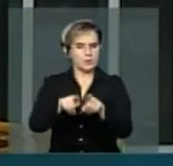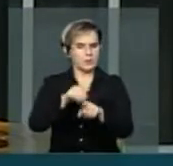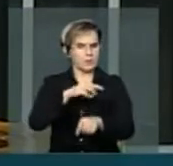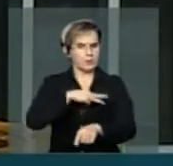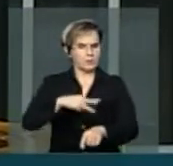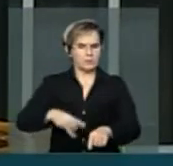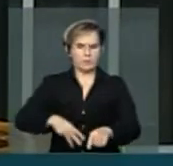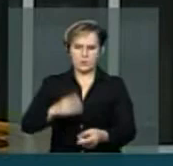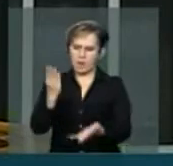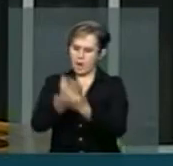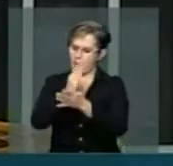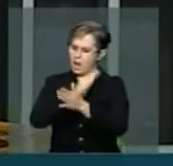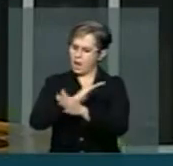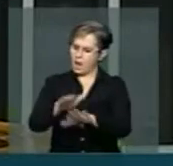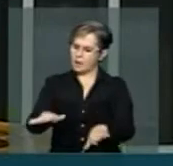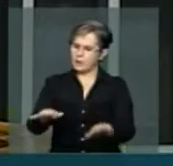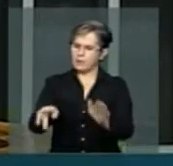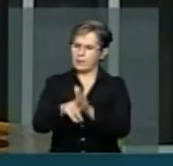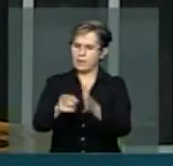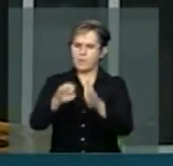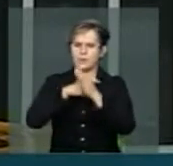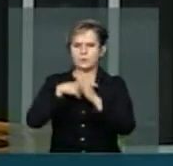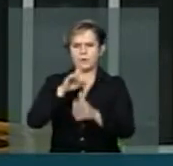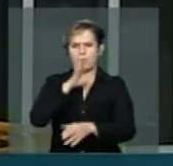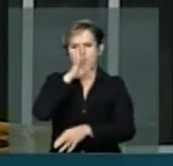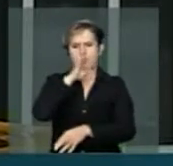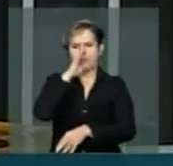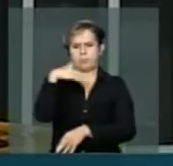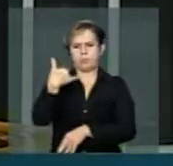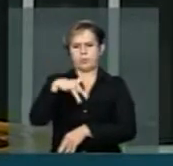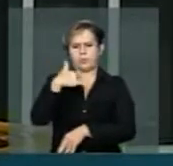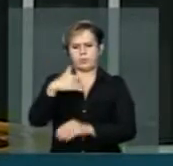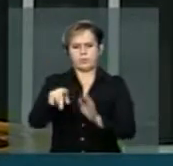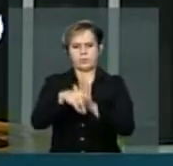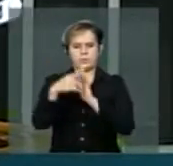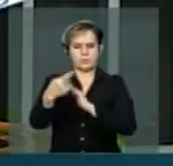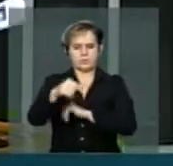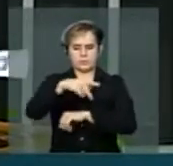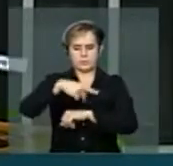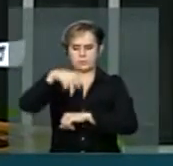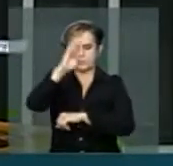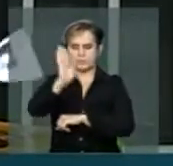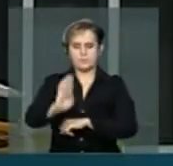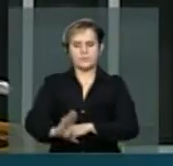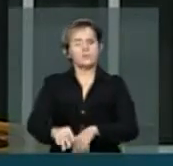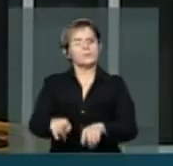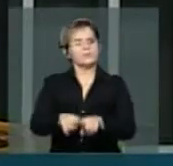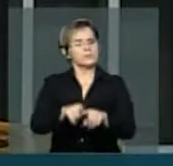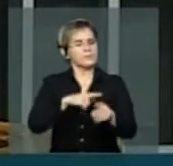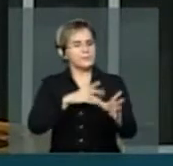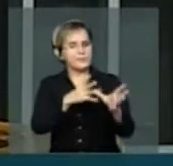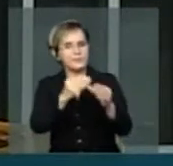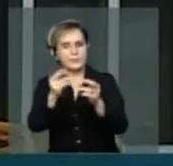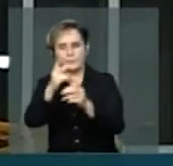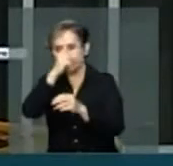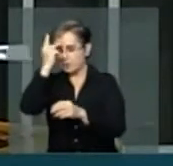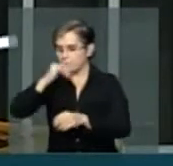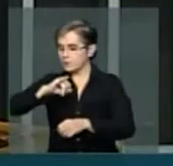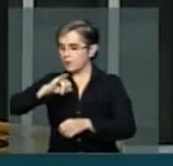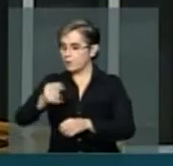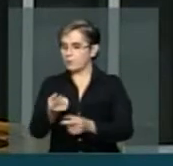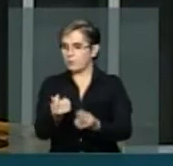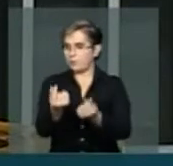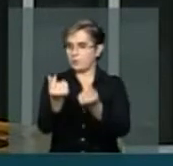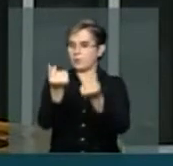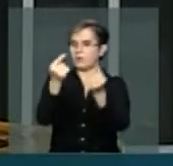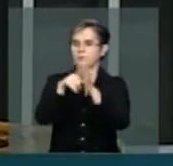basta a essa indústria de multas que corre aqui no nosso país de gente ganhando dinheiro, né? As